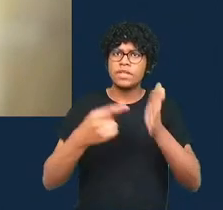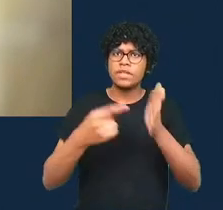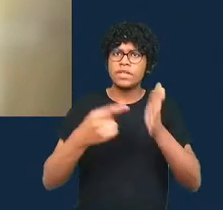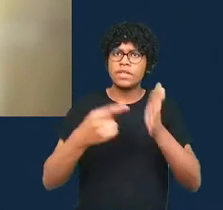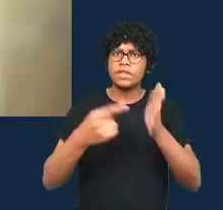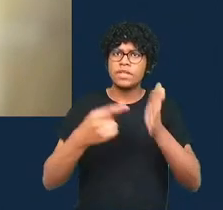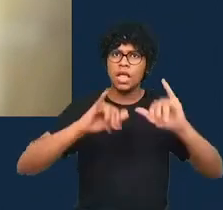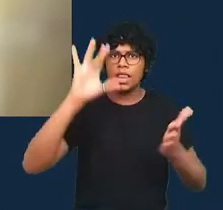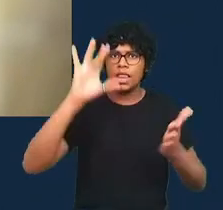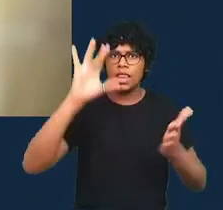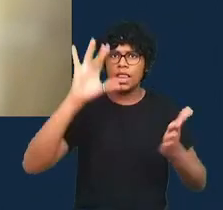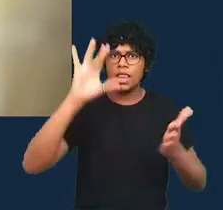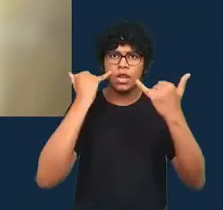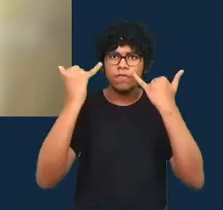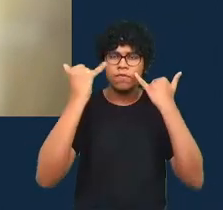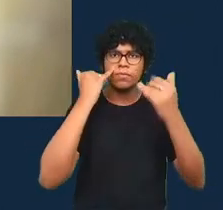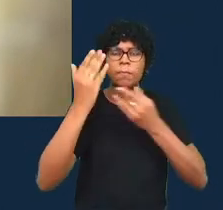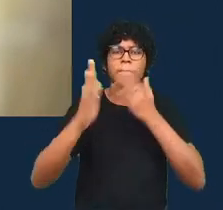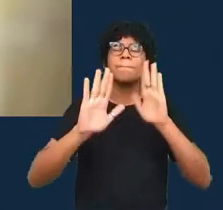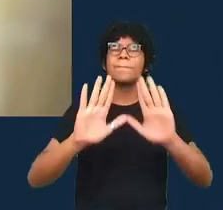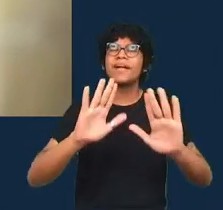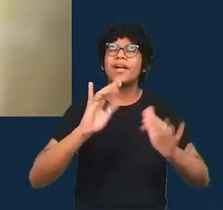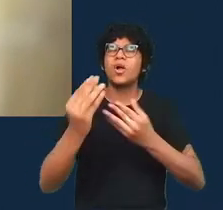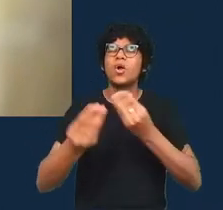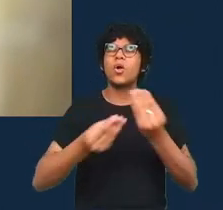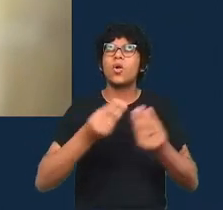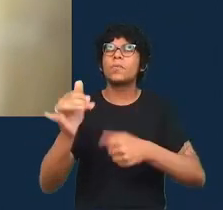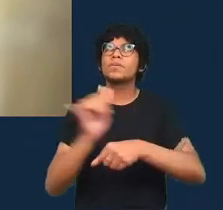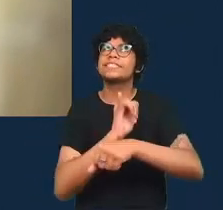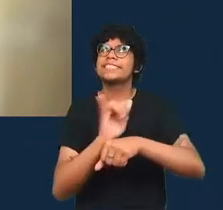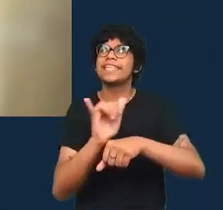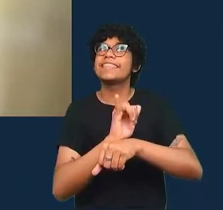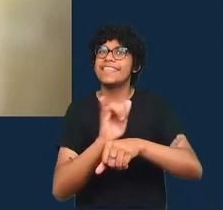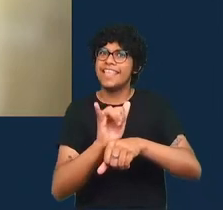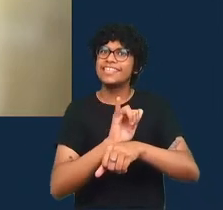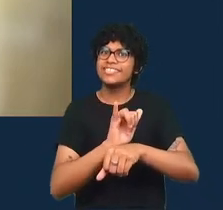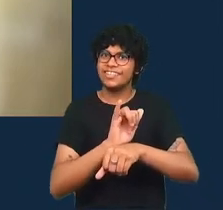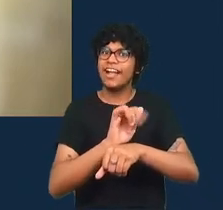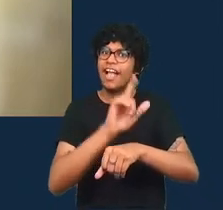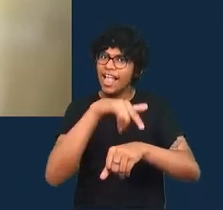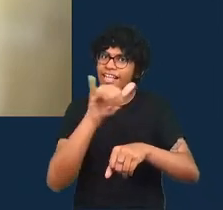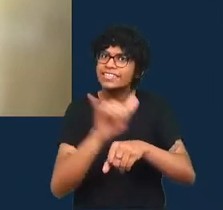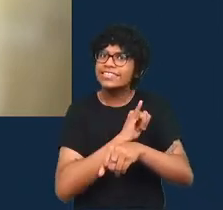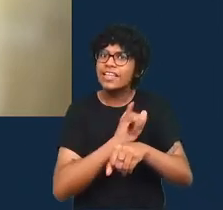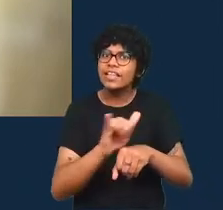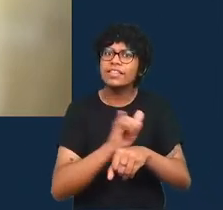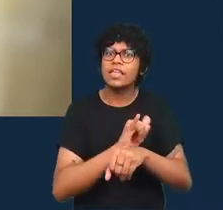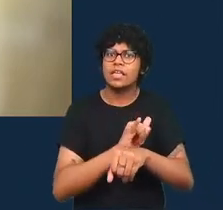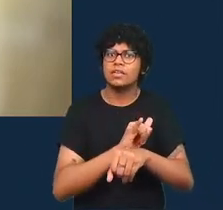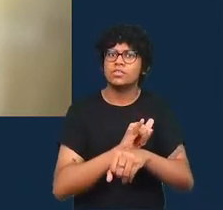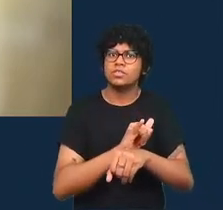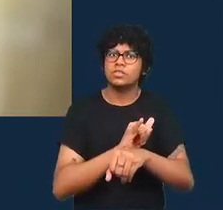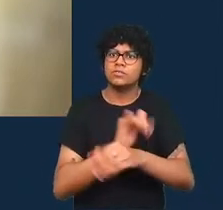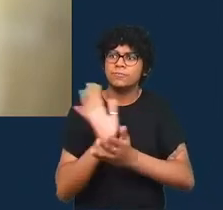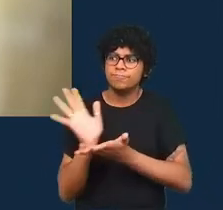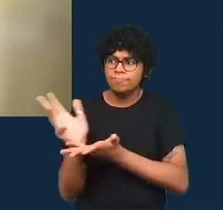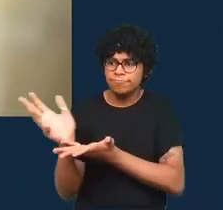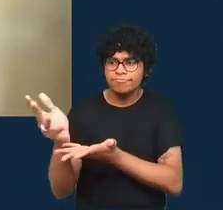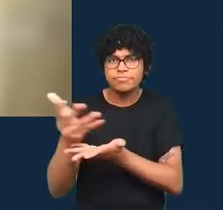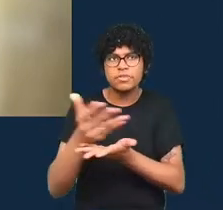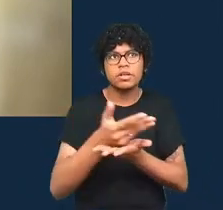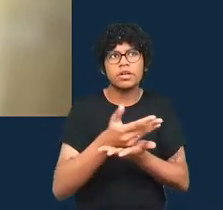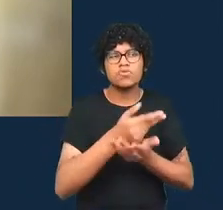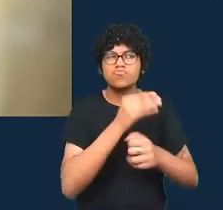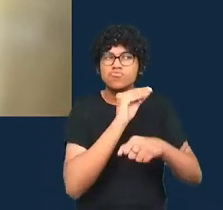uma maneira de reunirmos questões de cuidado e de